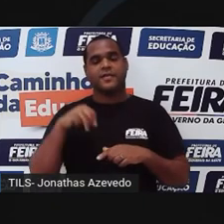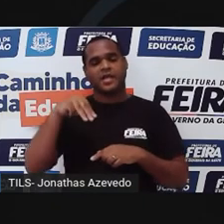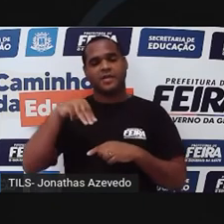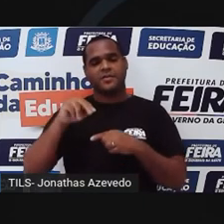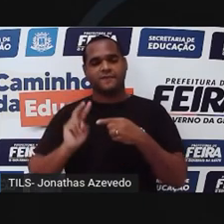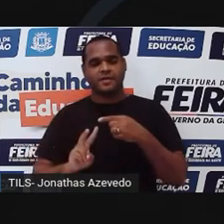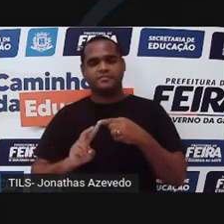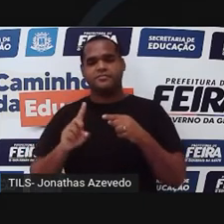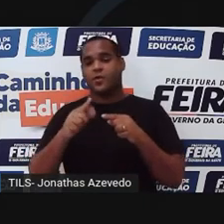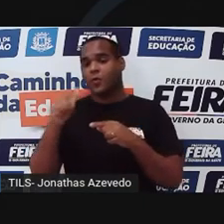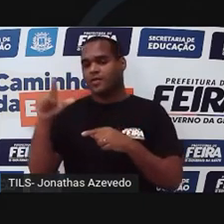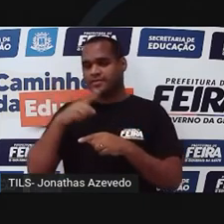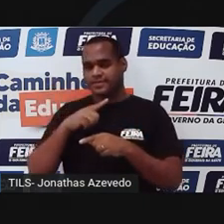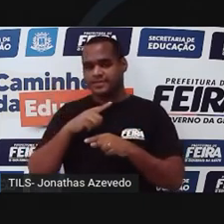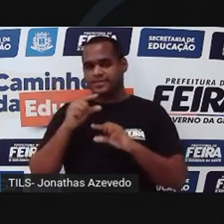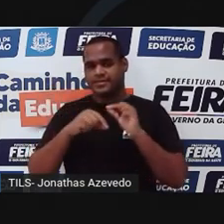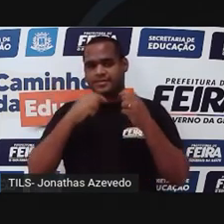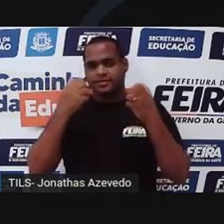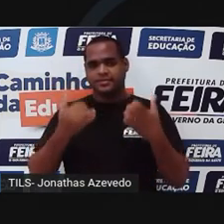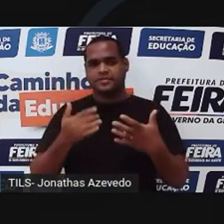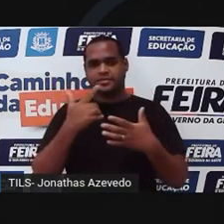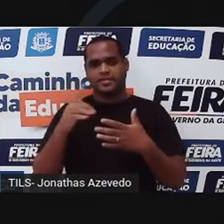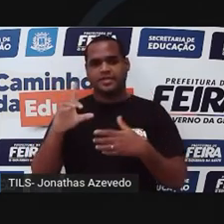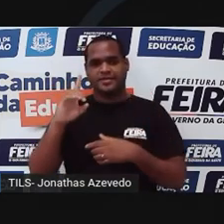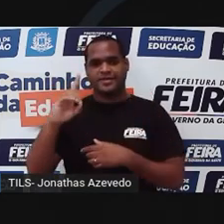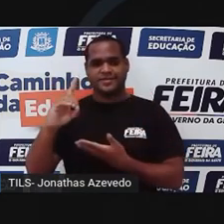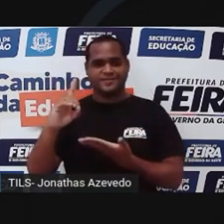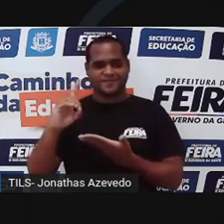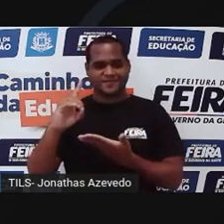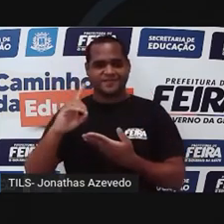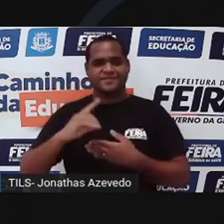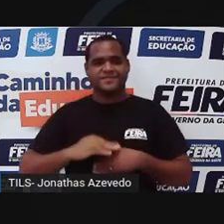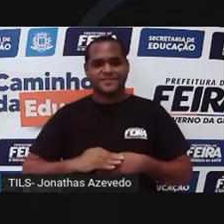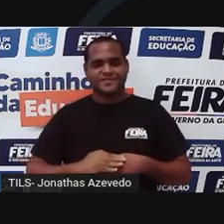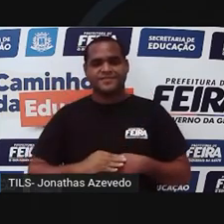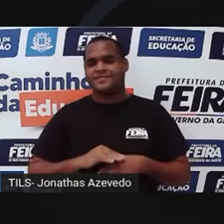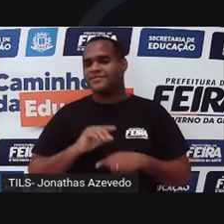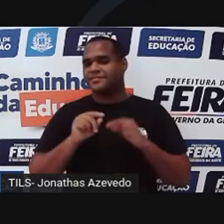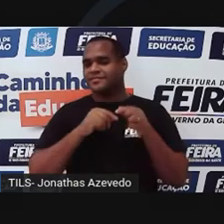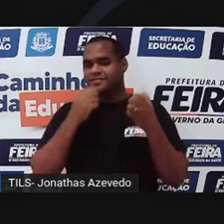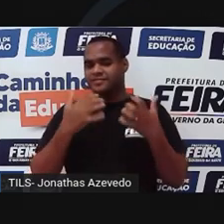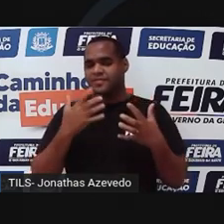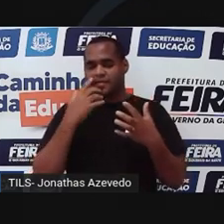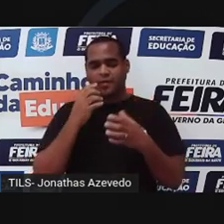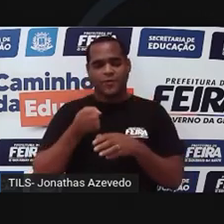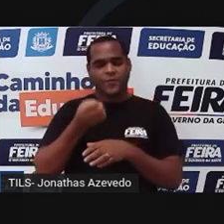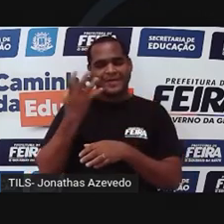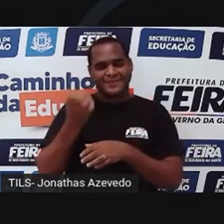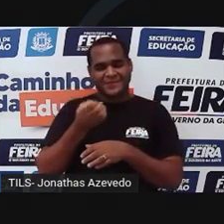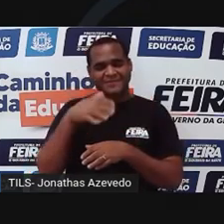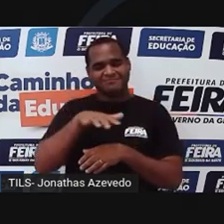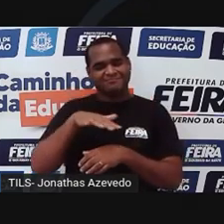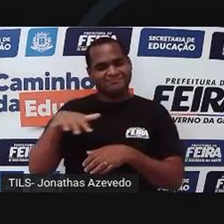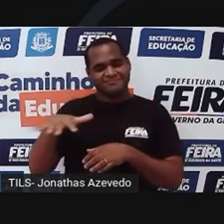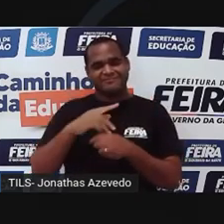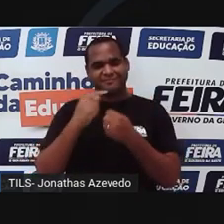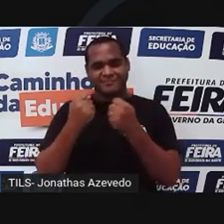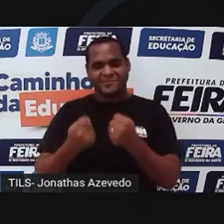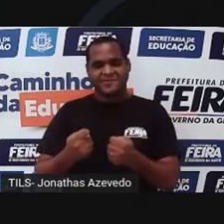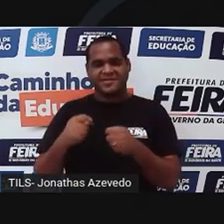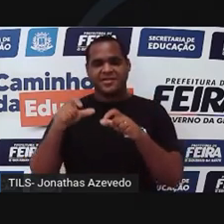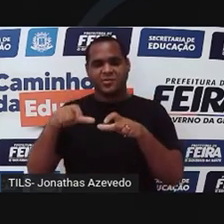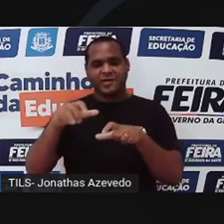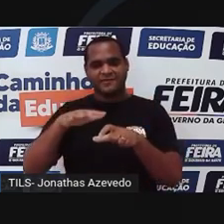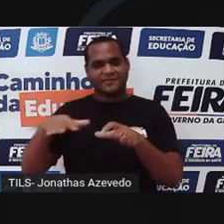sobre uma outra propriedade chamada densidade, que quer dizer a quantidade de matéria que cabe em um